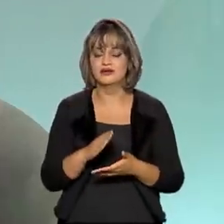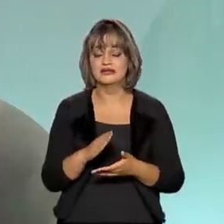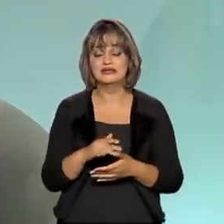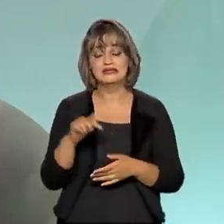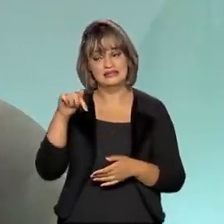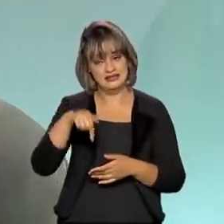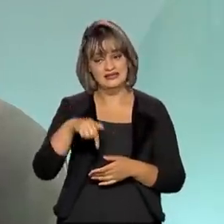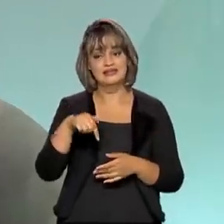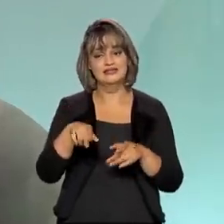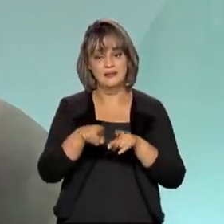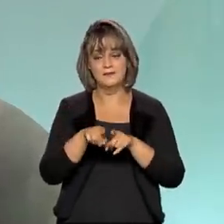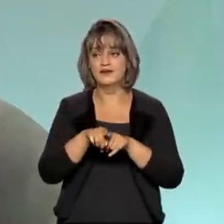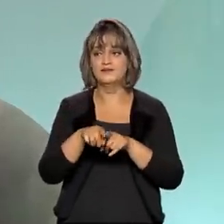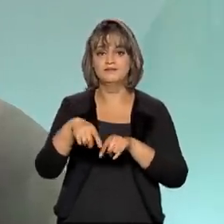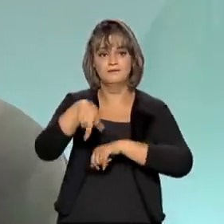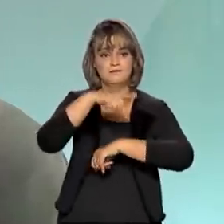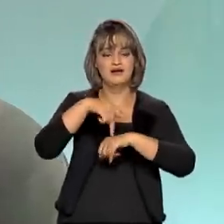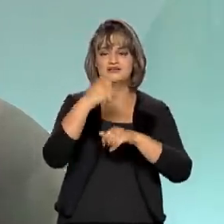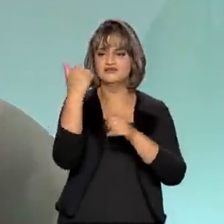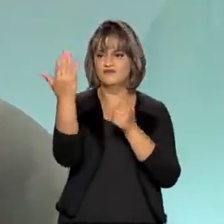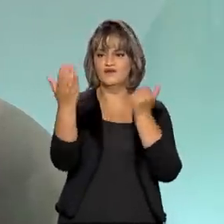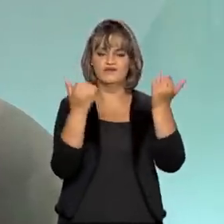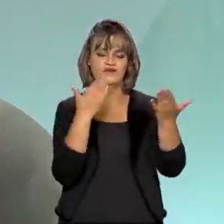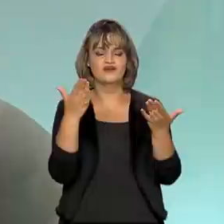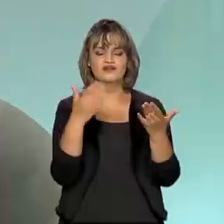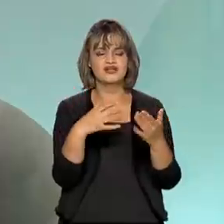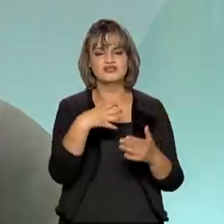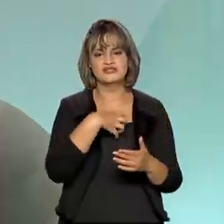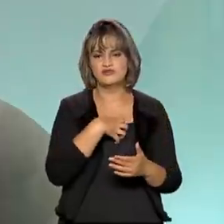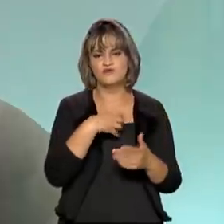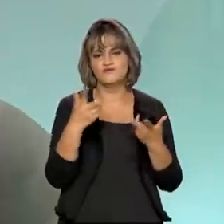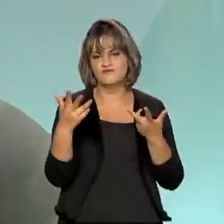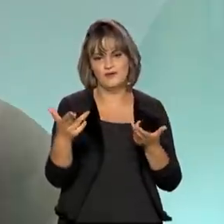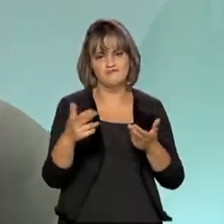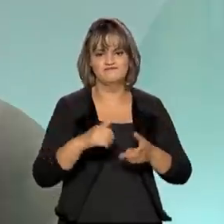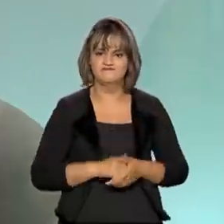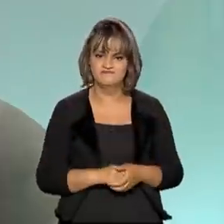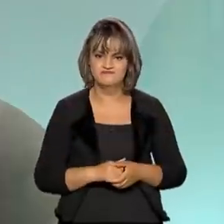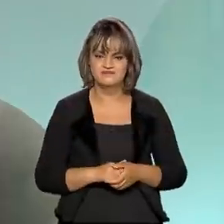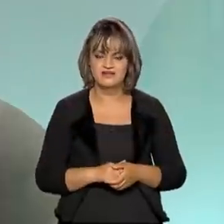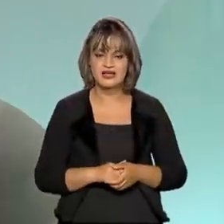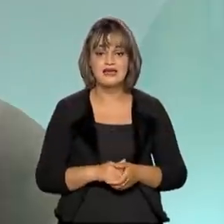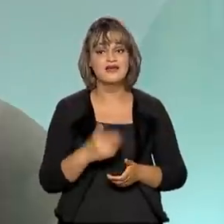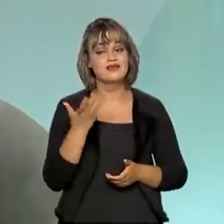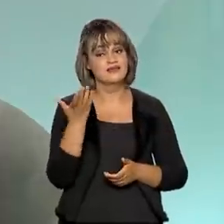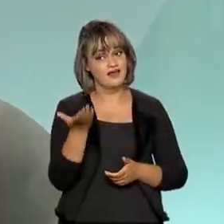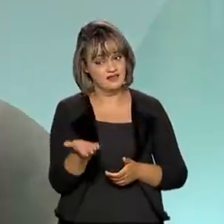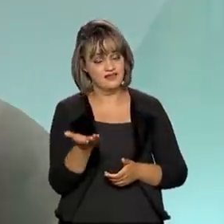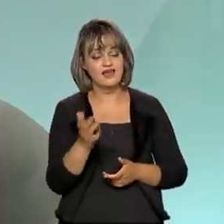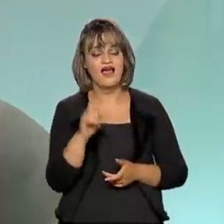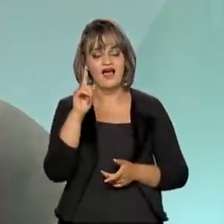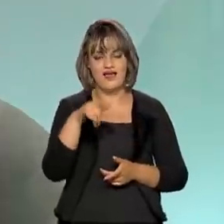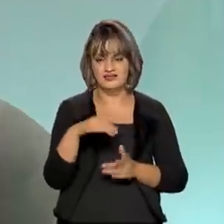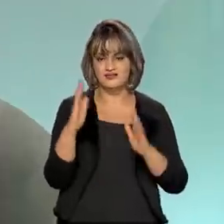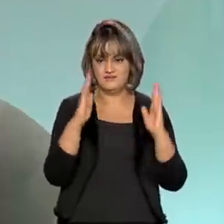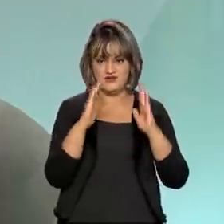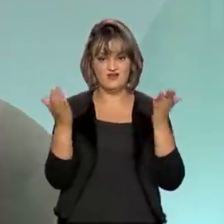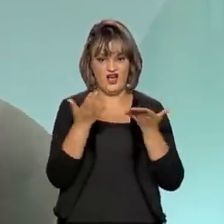outros países no mundo estão vivendo e estão enfrentando também. Essa, de fato, é a seca